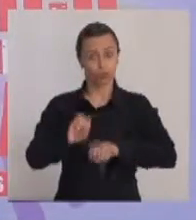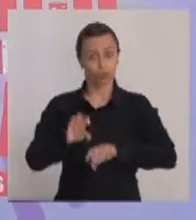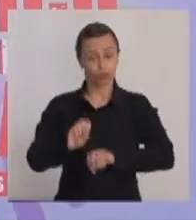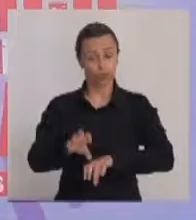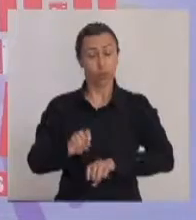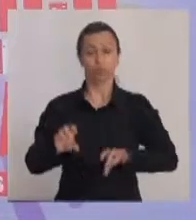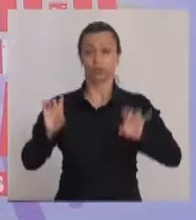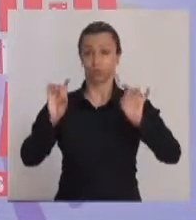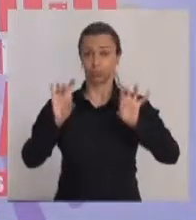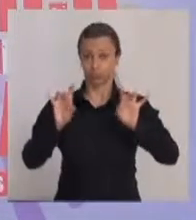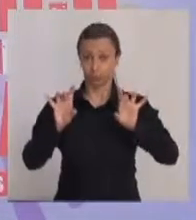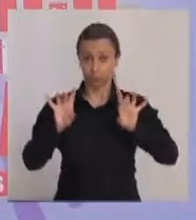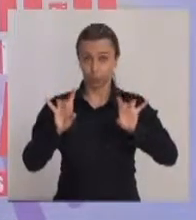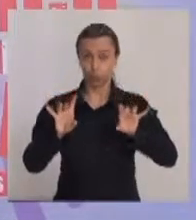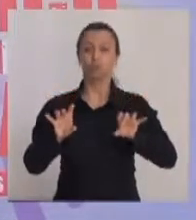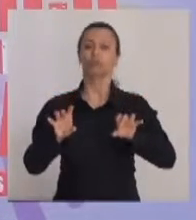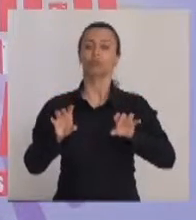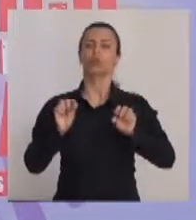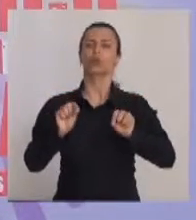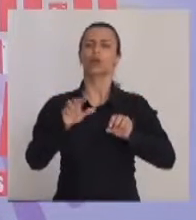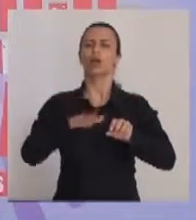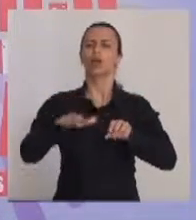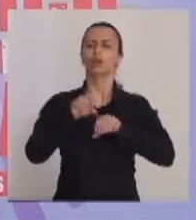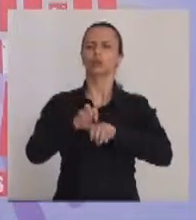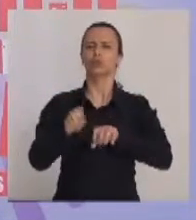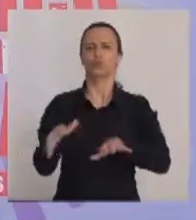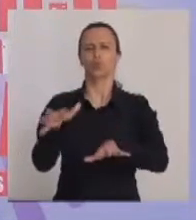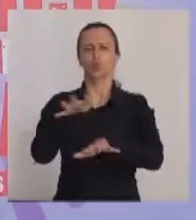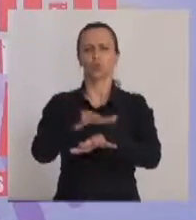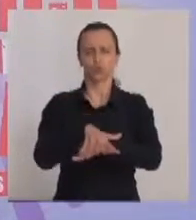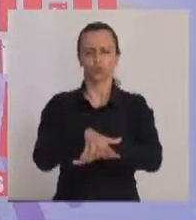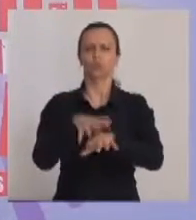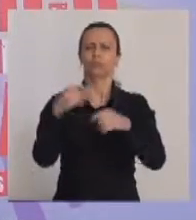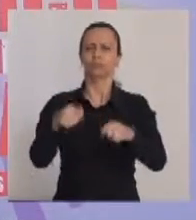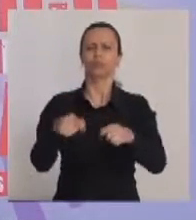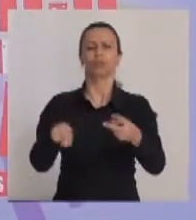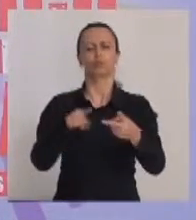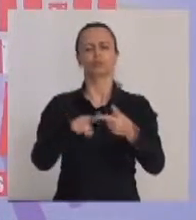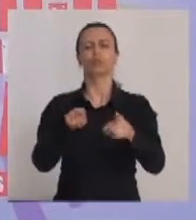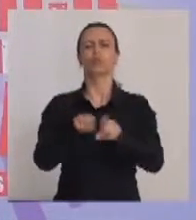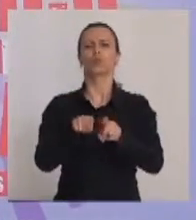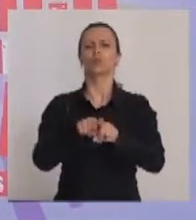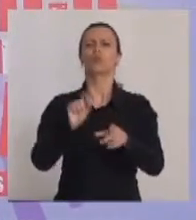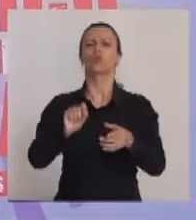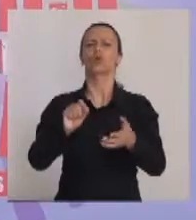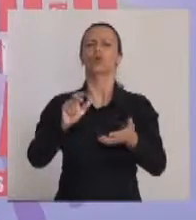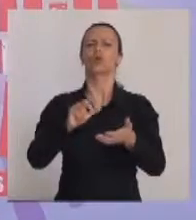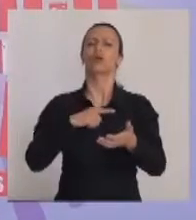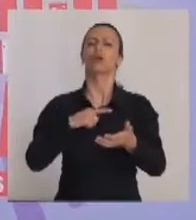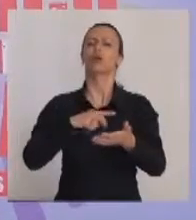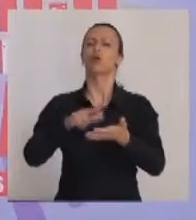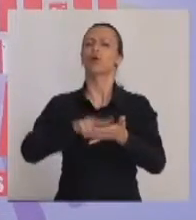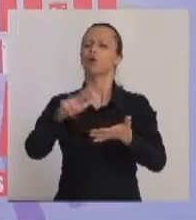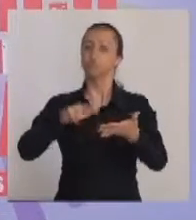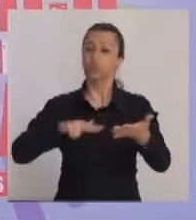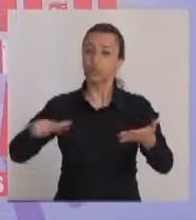educação especial na perspectiva da educação inclusiva, que ele faça a disseminação da Convenção